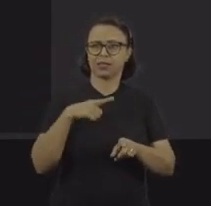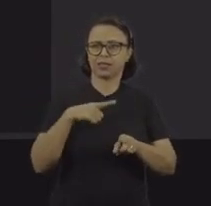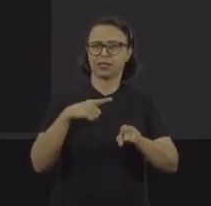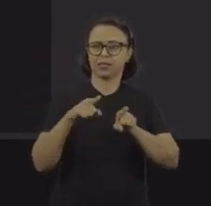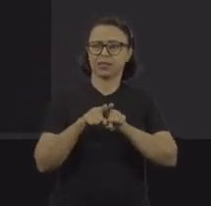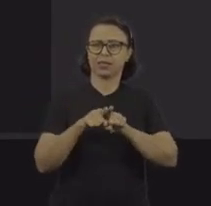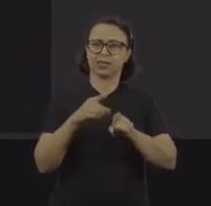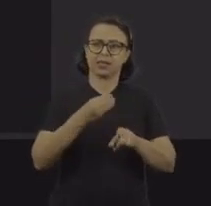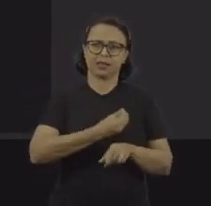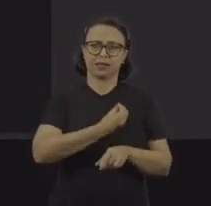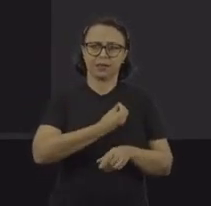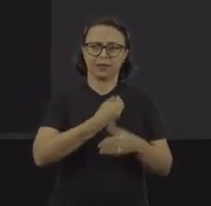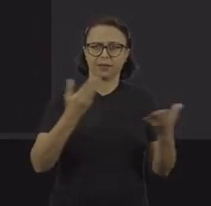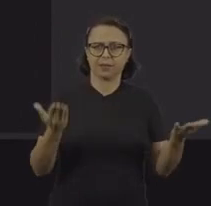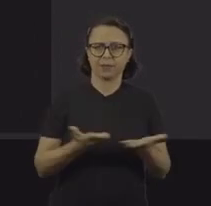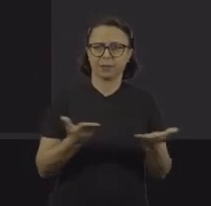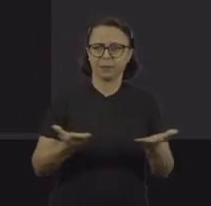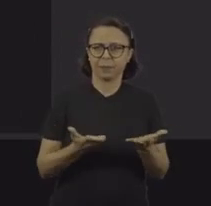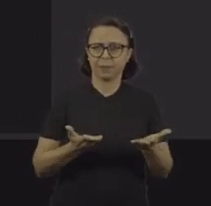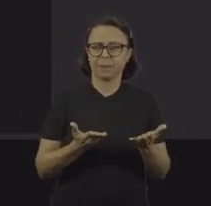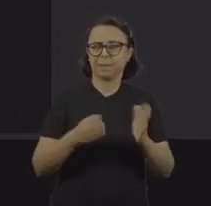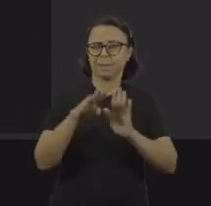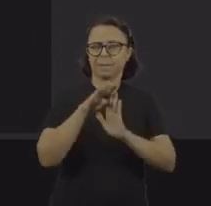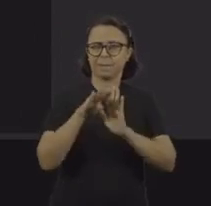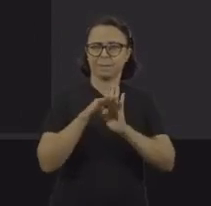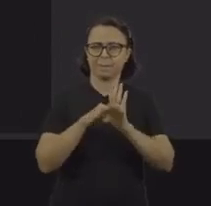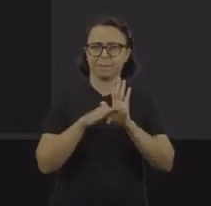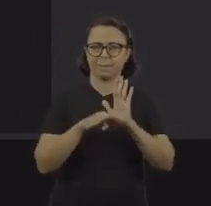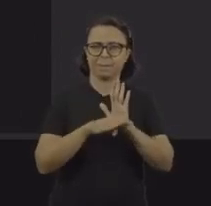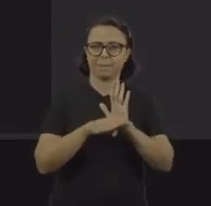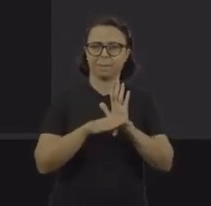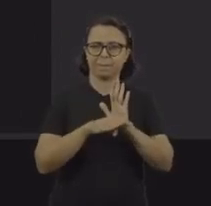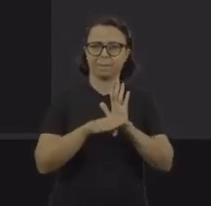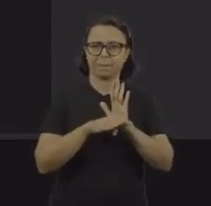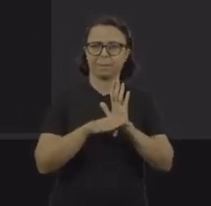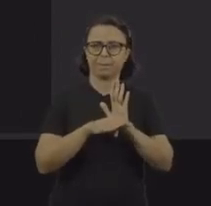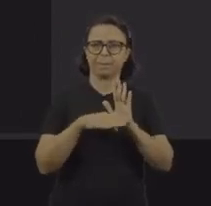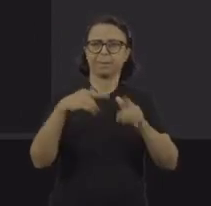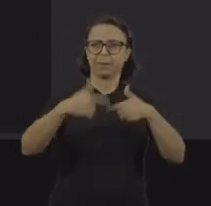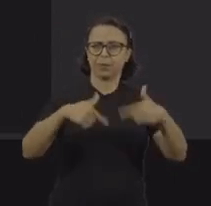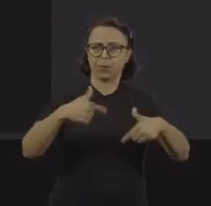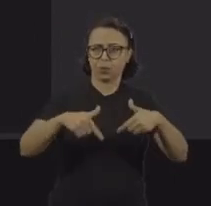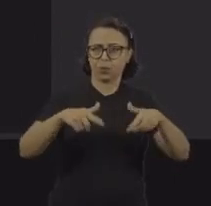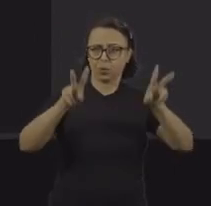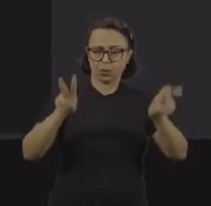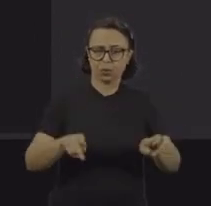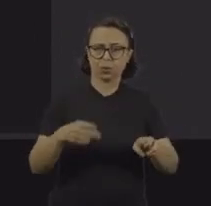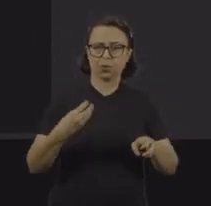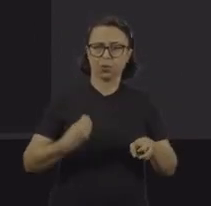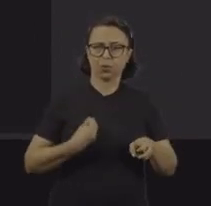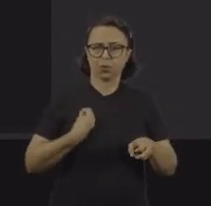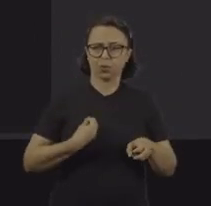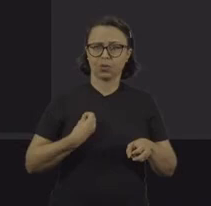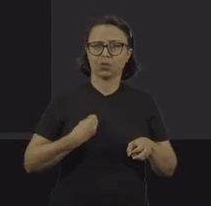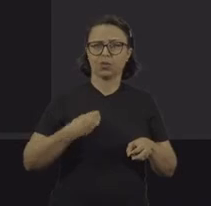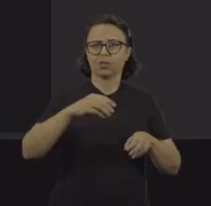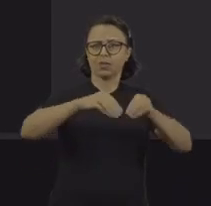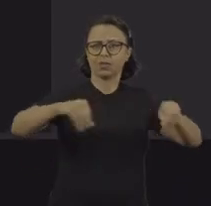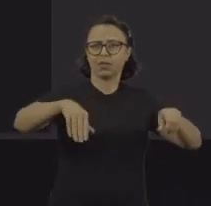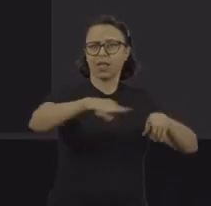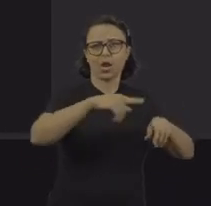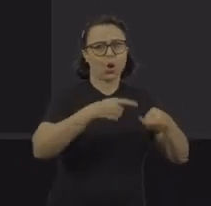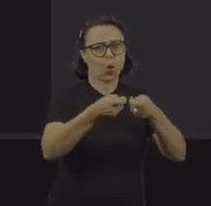importante dizer ainda que o setor sofre problemas em relação à condição de trabalho em lugares onde terrenos não são